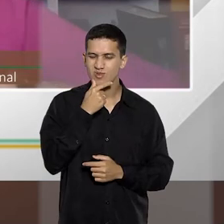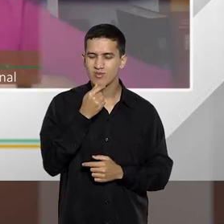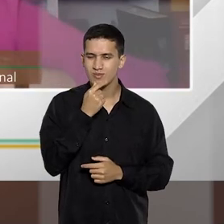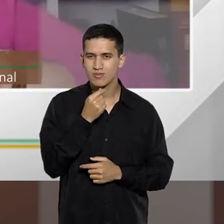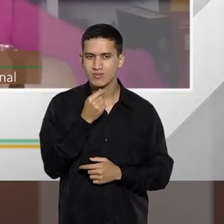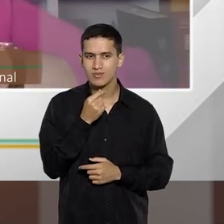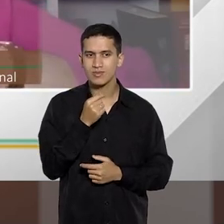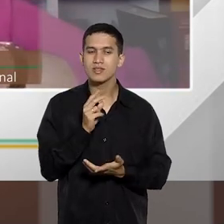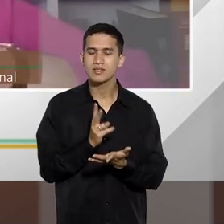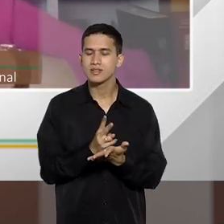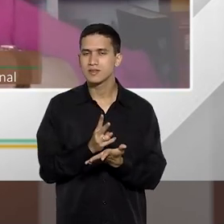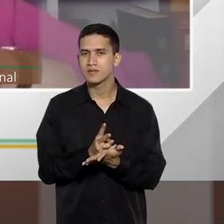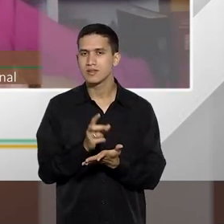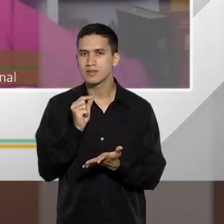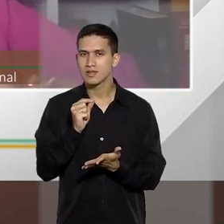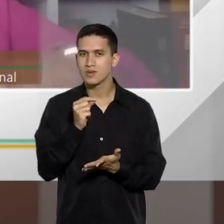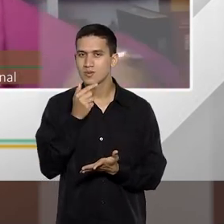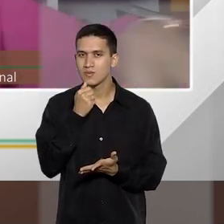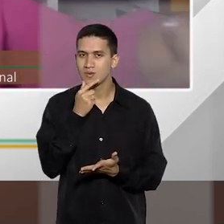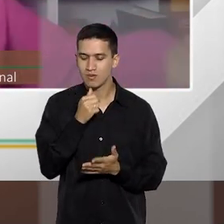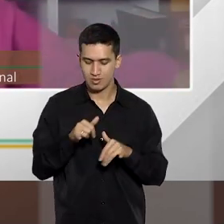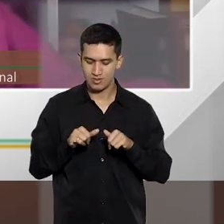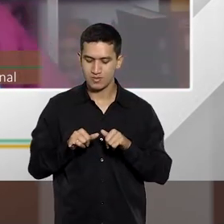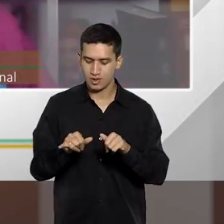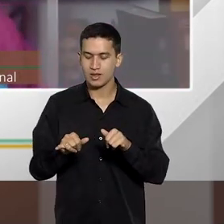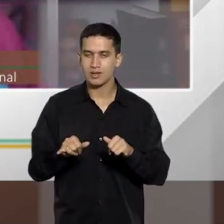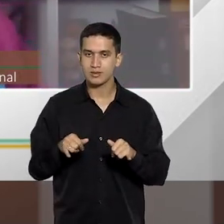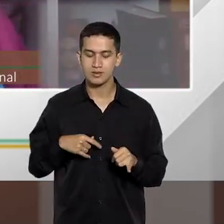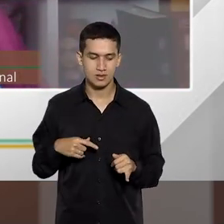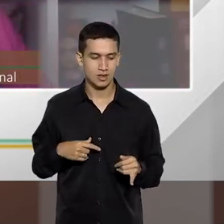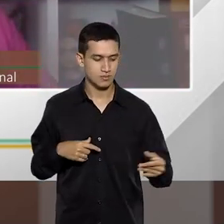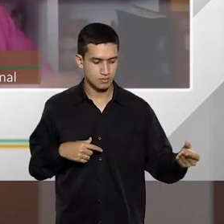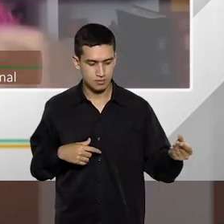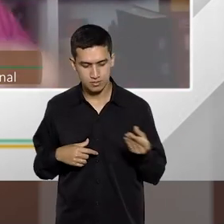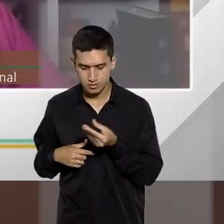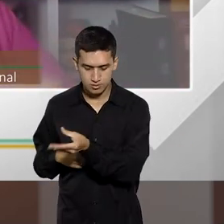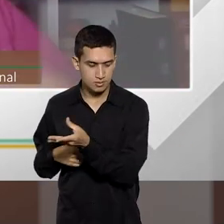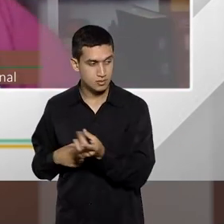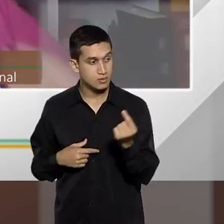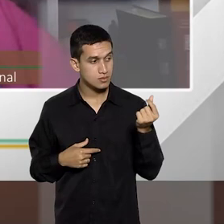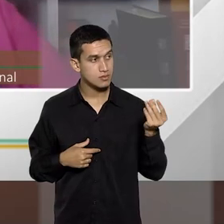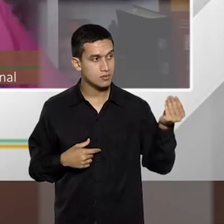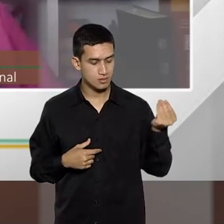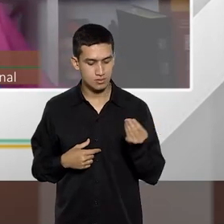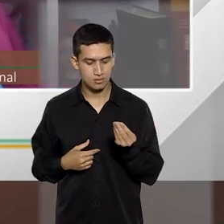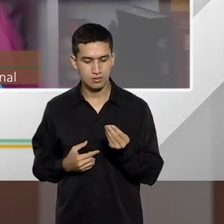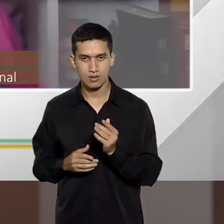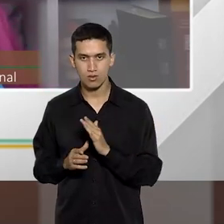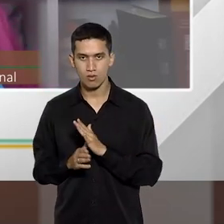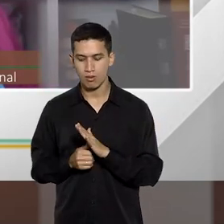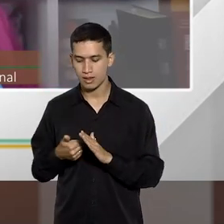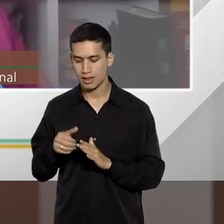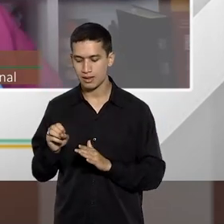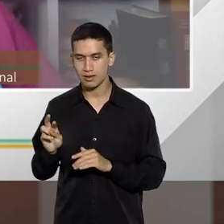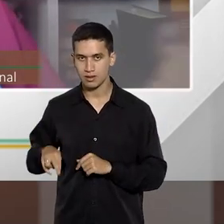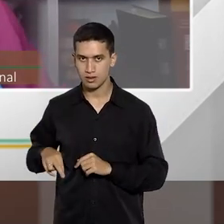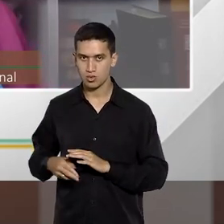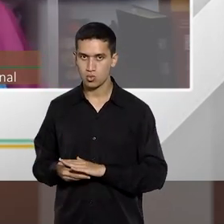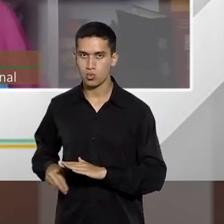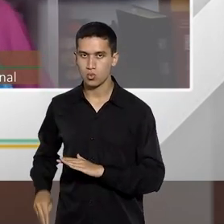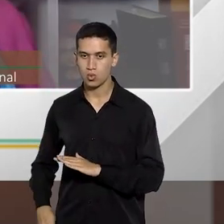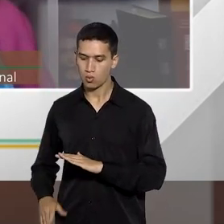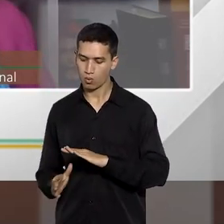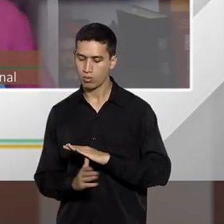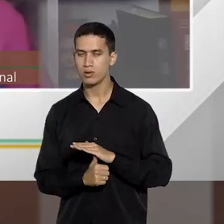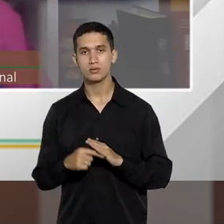o caixa do comércio tira lá 10 reais do caixa, aquilo é subtração de coisa alheia móvel, então aquilo é